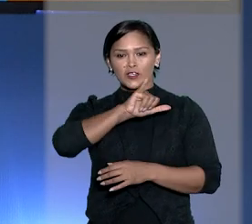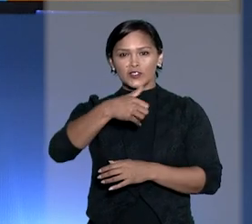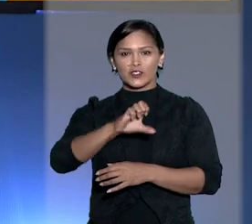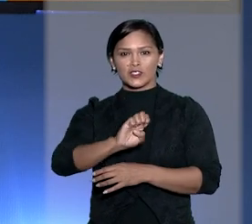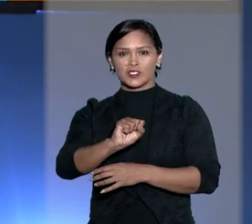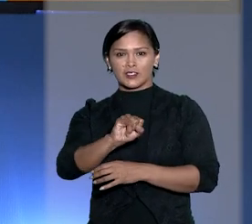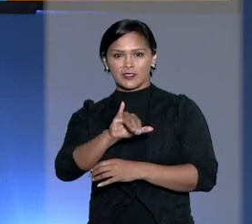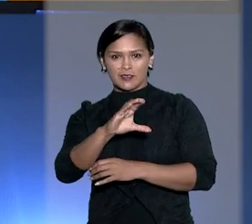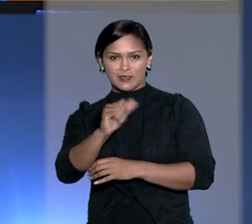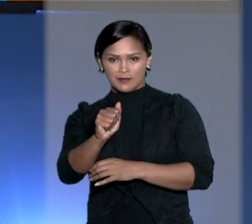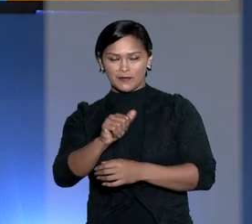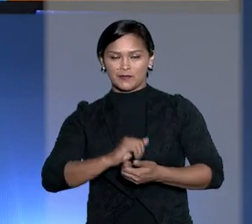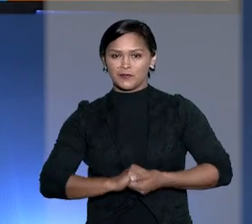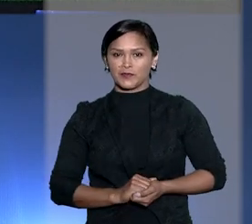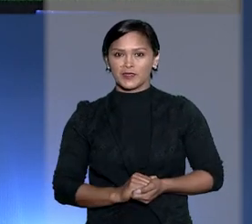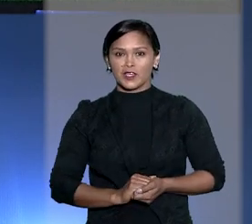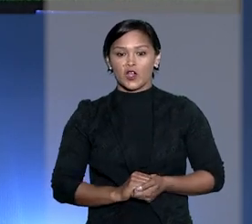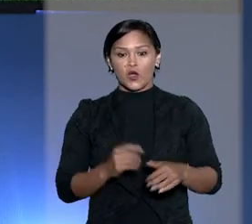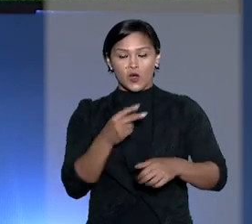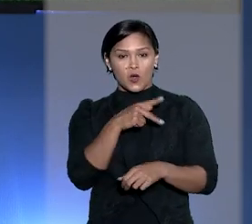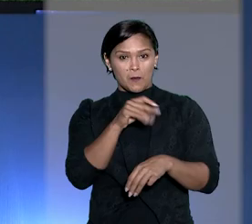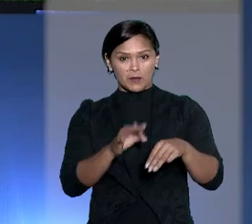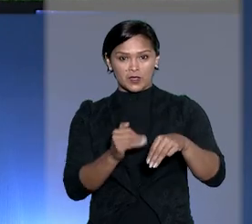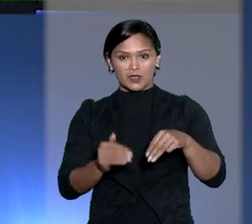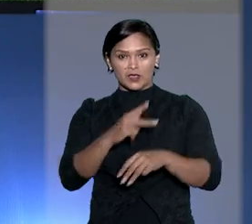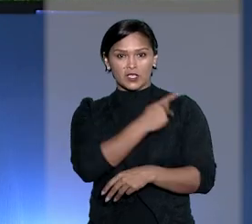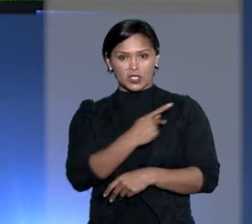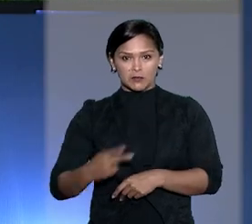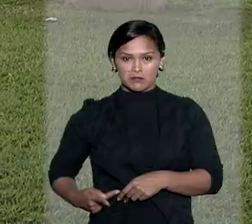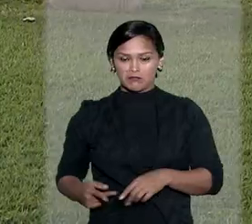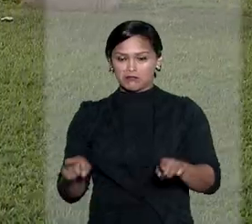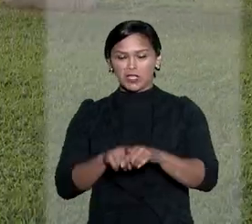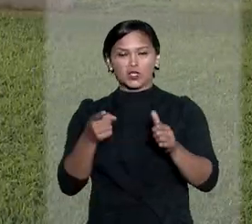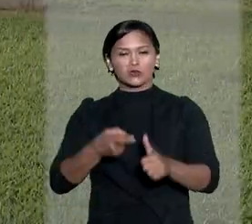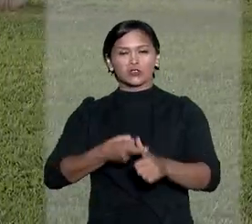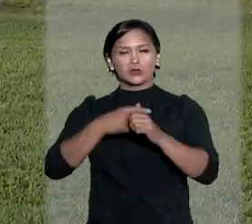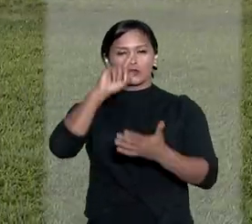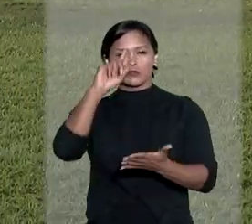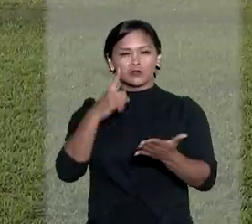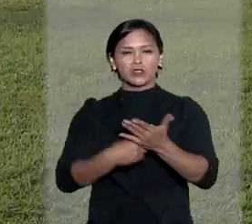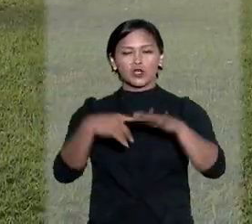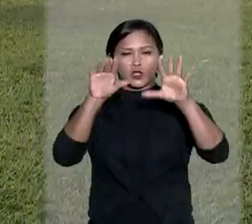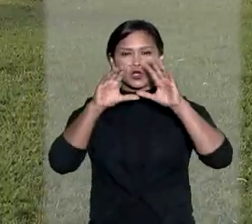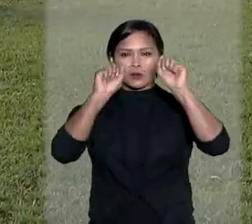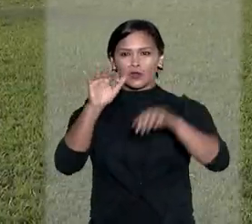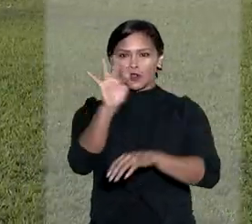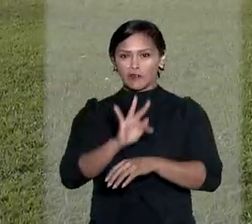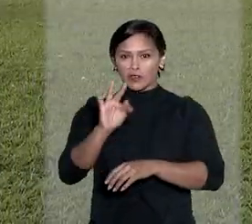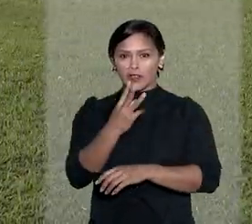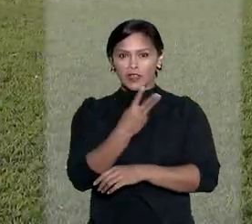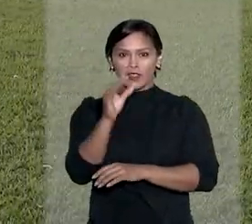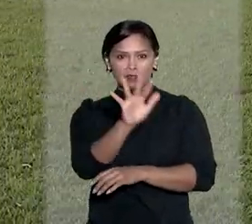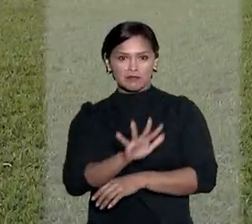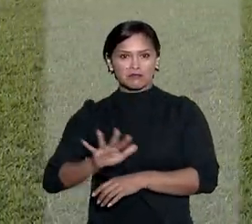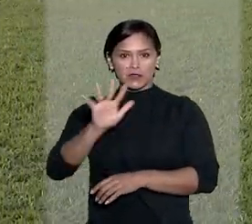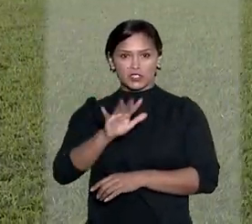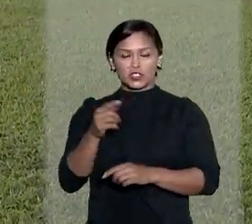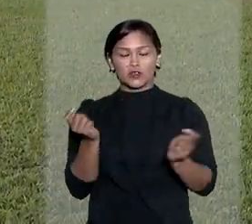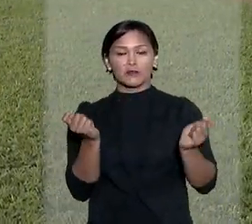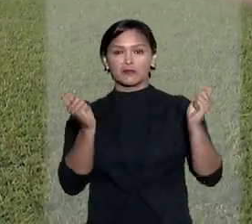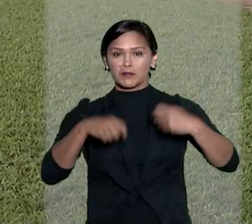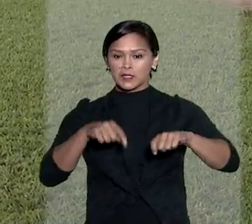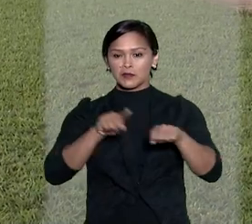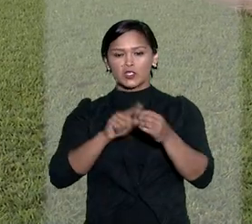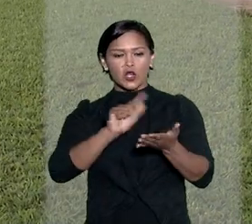repórter Jéssica Castro. O ministro Humberto Martins suspendeu a decisão do Tribunal Regional Federal da Terceira Região